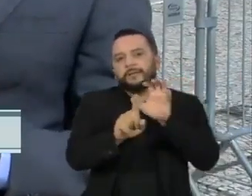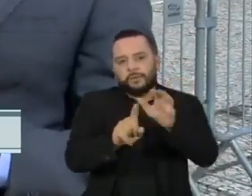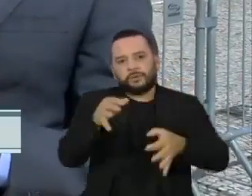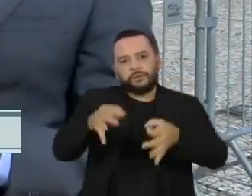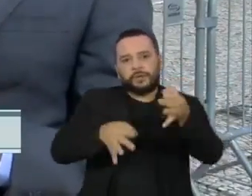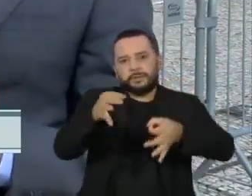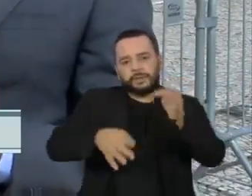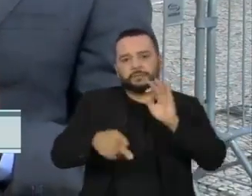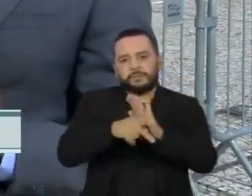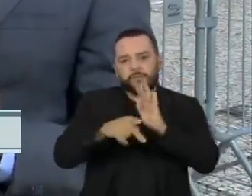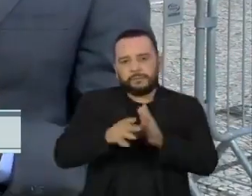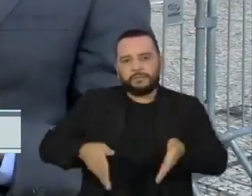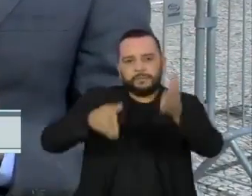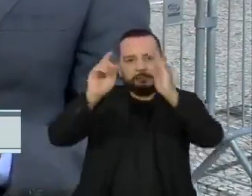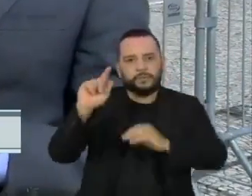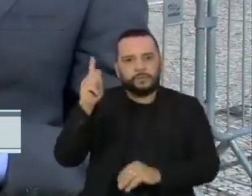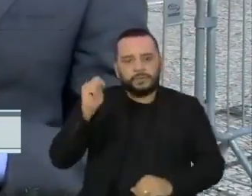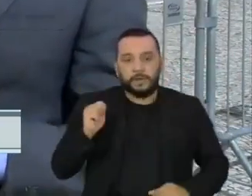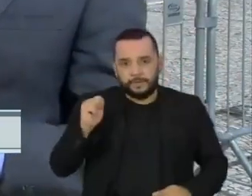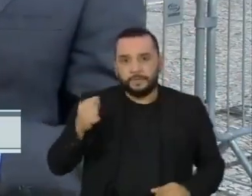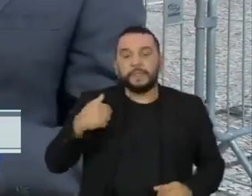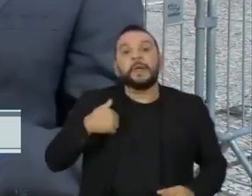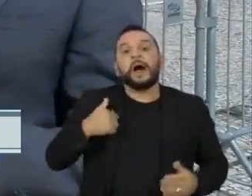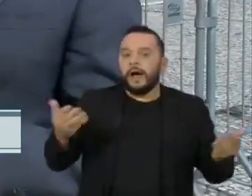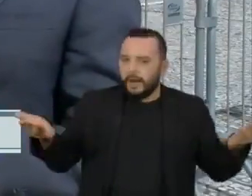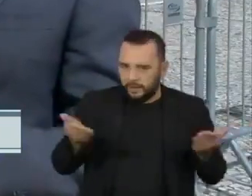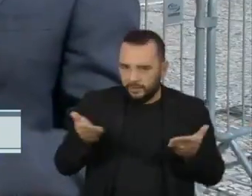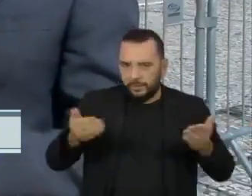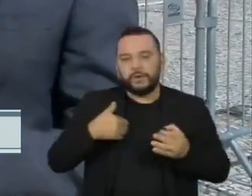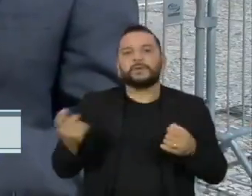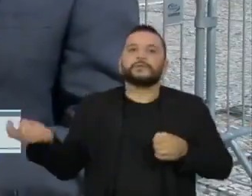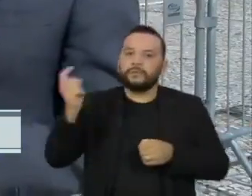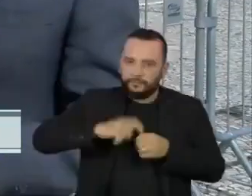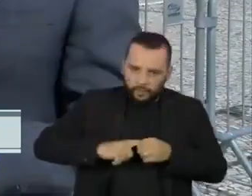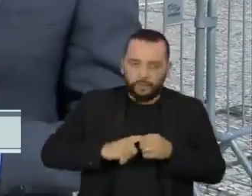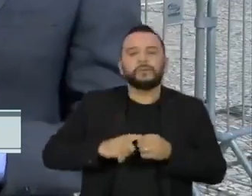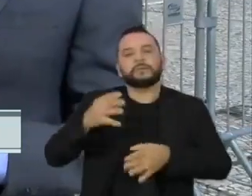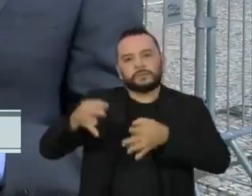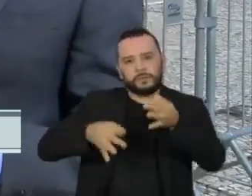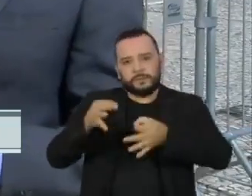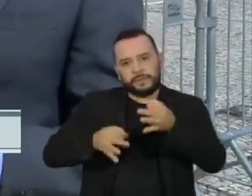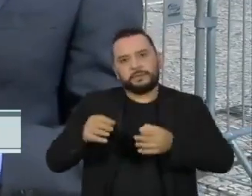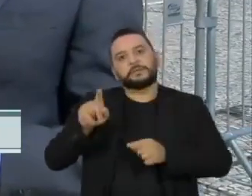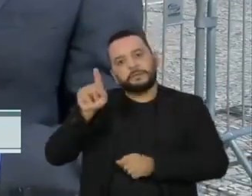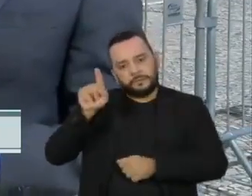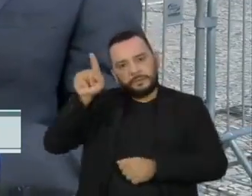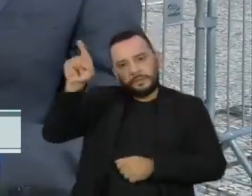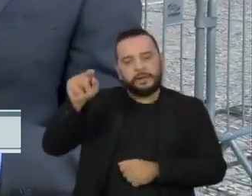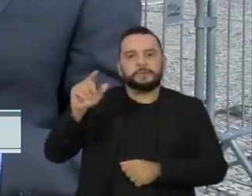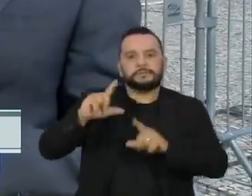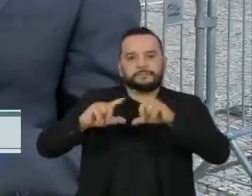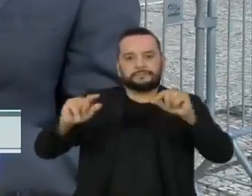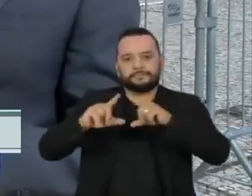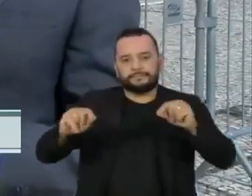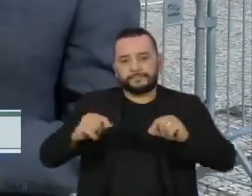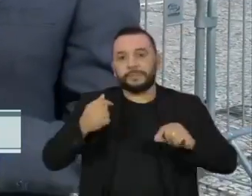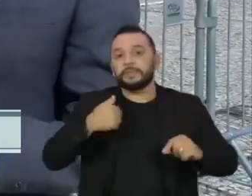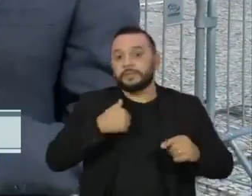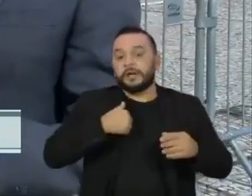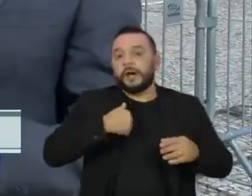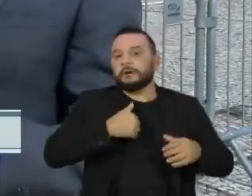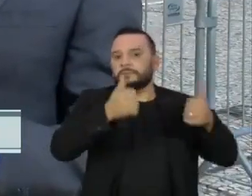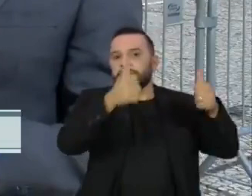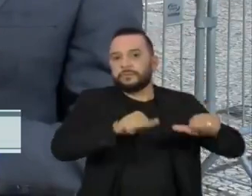precisará ser retomado da estaca zero na Justiça Federal de Brasília. A suspeição de Moro vale exclusivamente